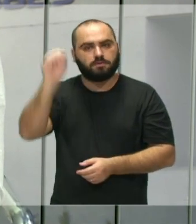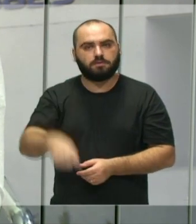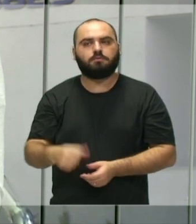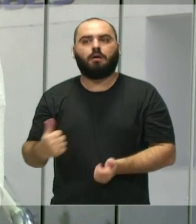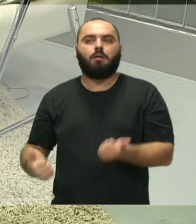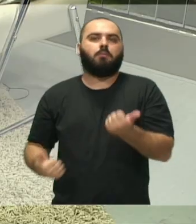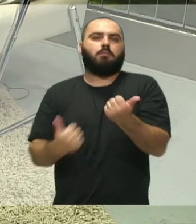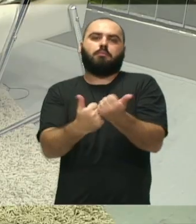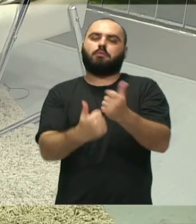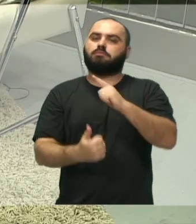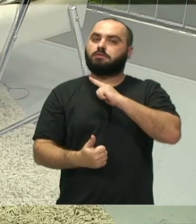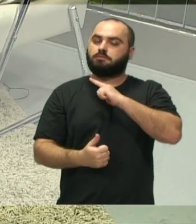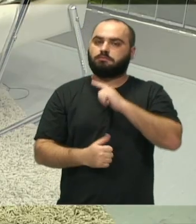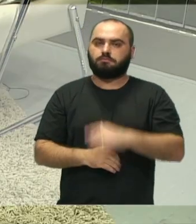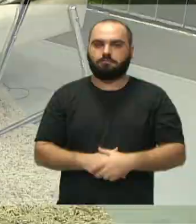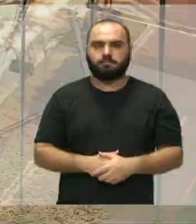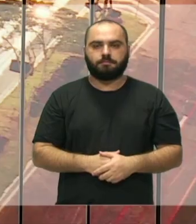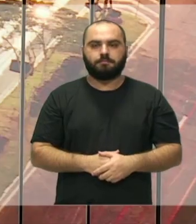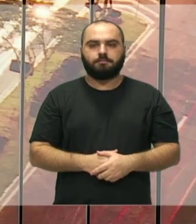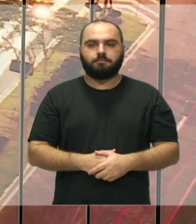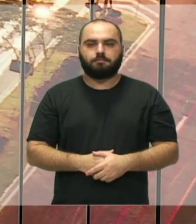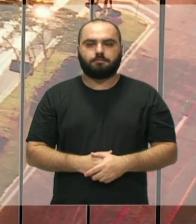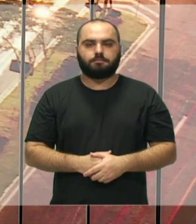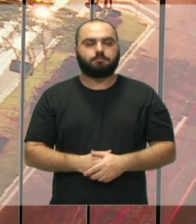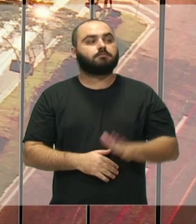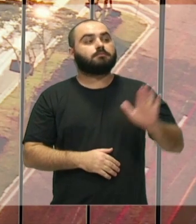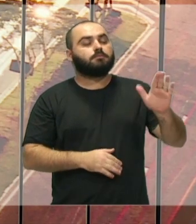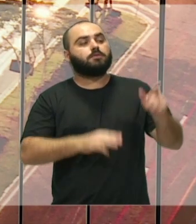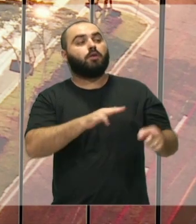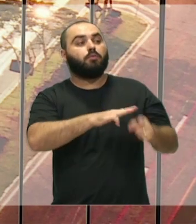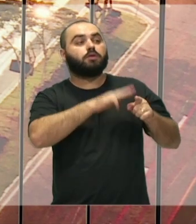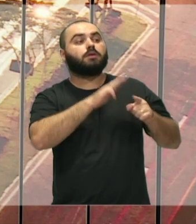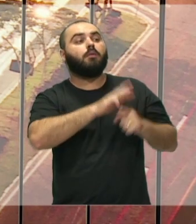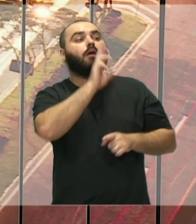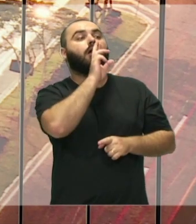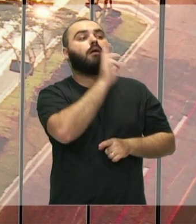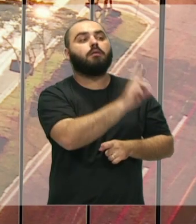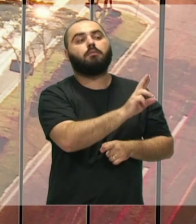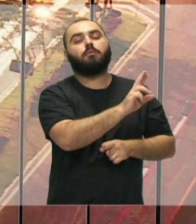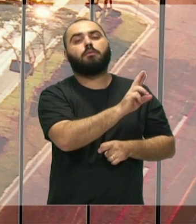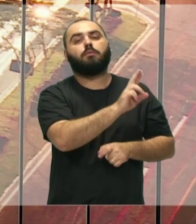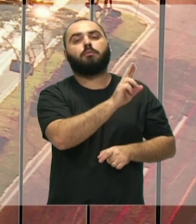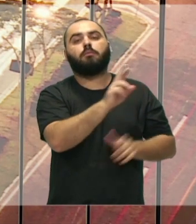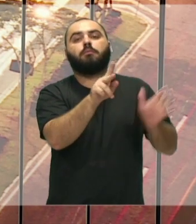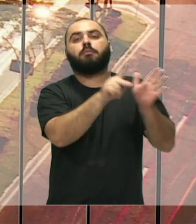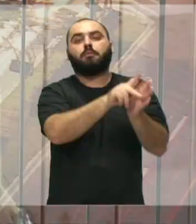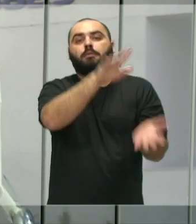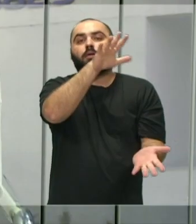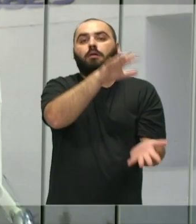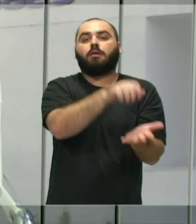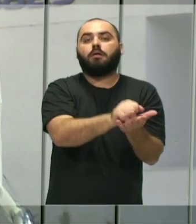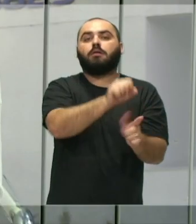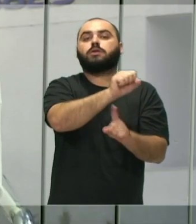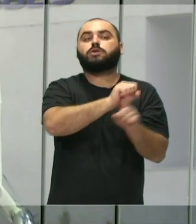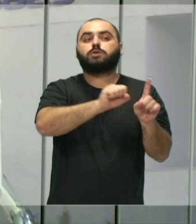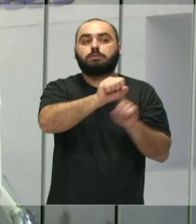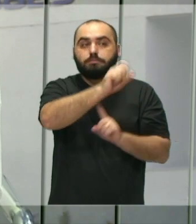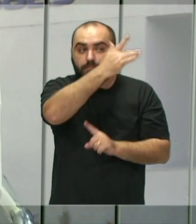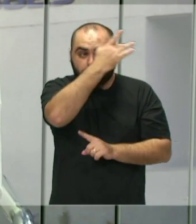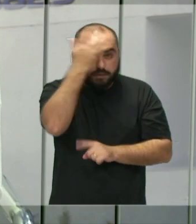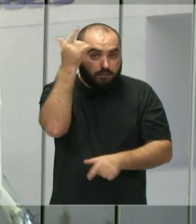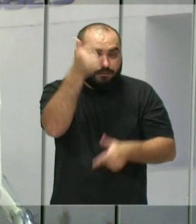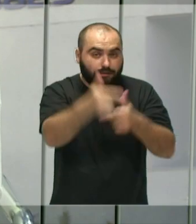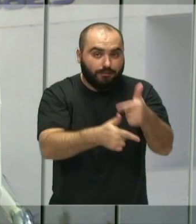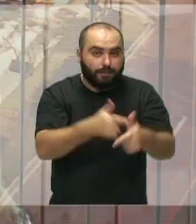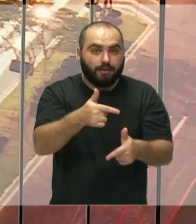apoio. E o que o município tem respondido para a senhora a respeito já do processo de cadastramento social de quem trabalha